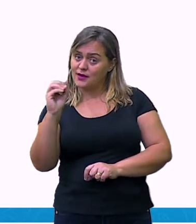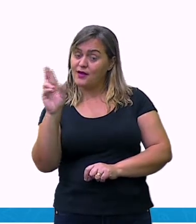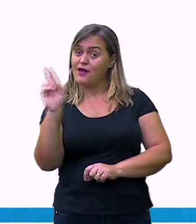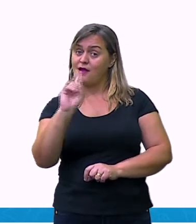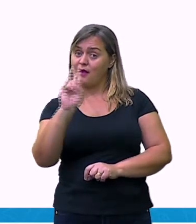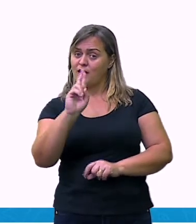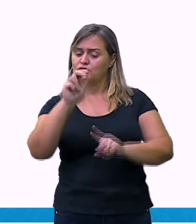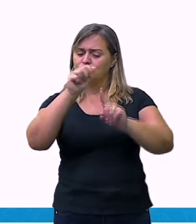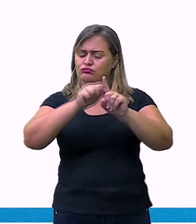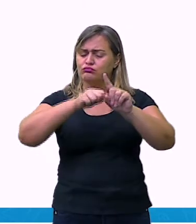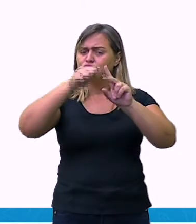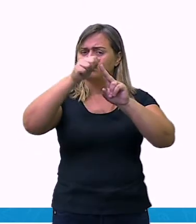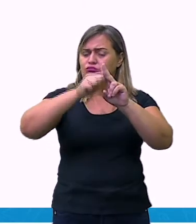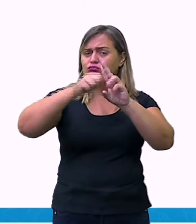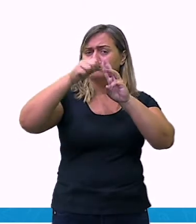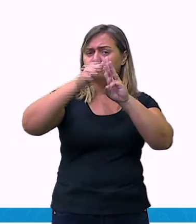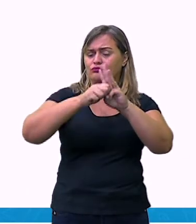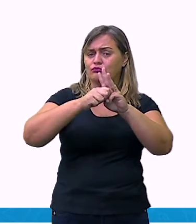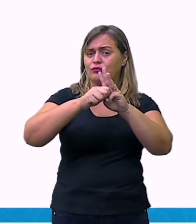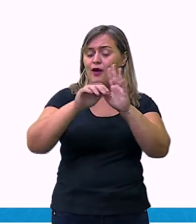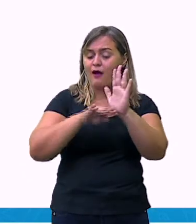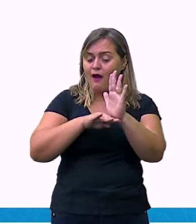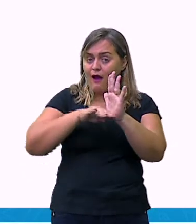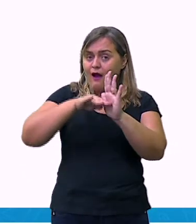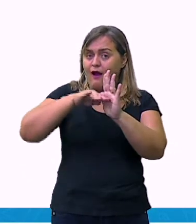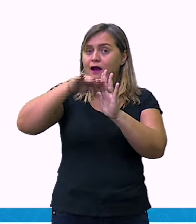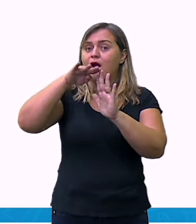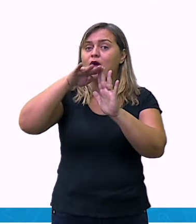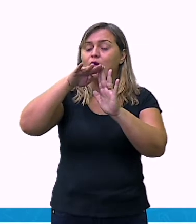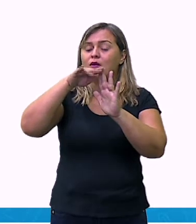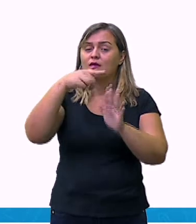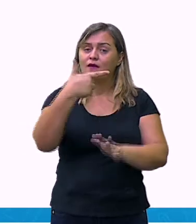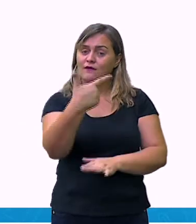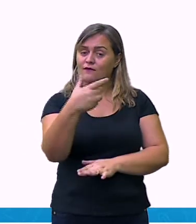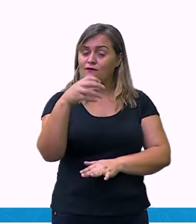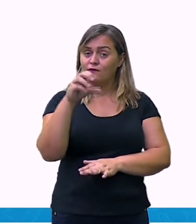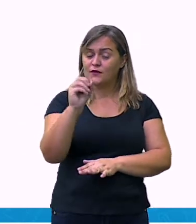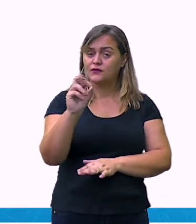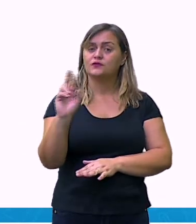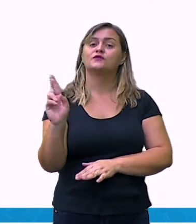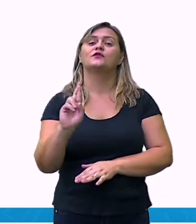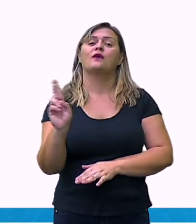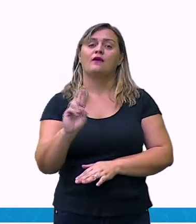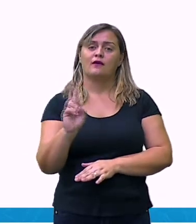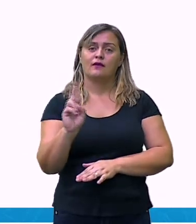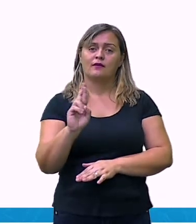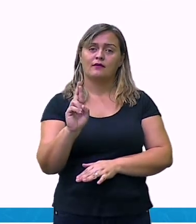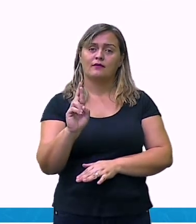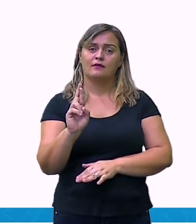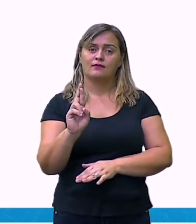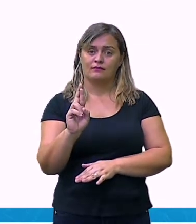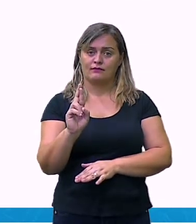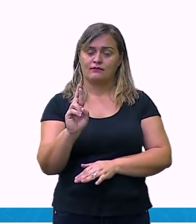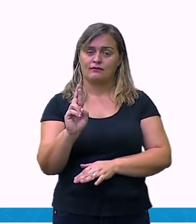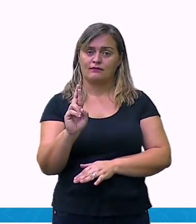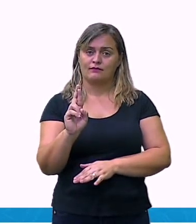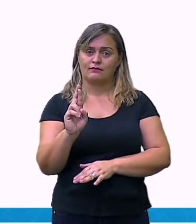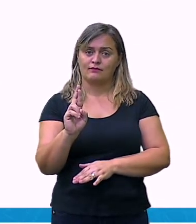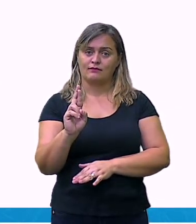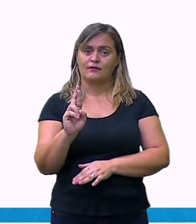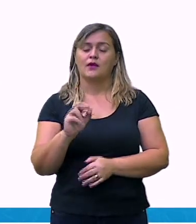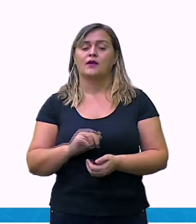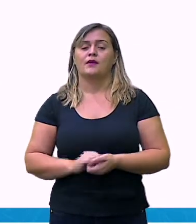aumento de 20 reais. Então, veja bem. Vimos aqui que a mensalidade vai subir